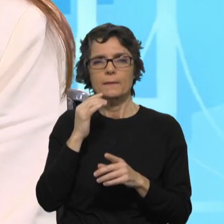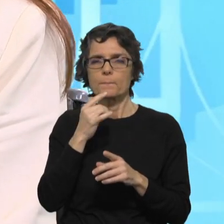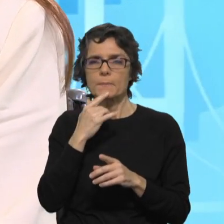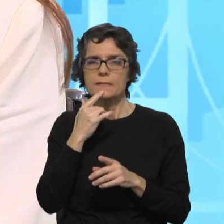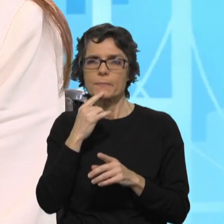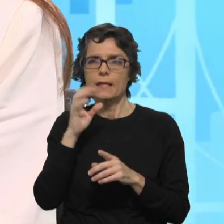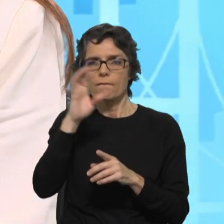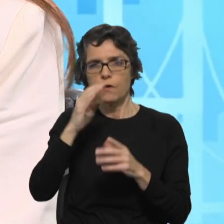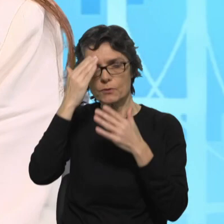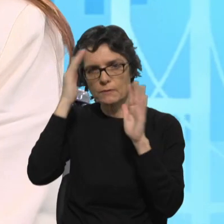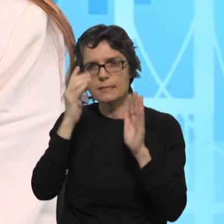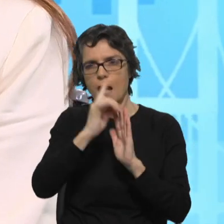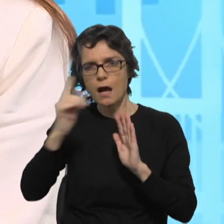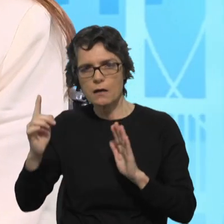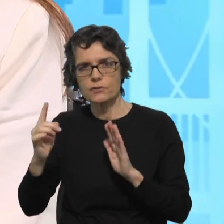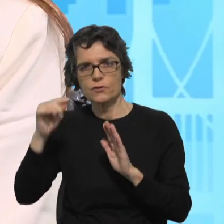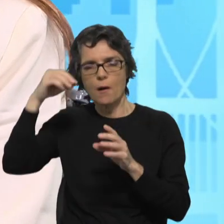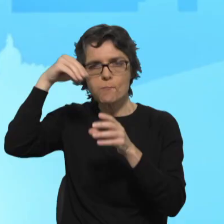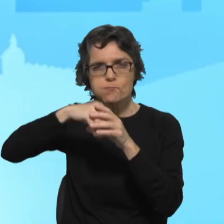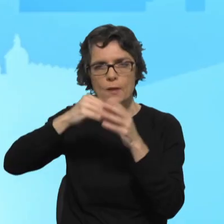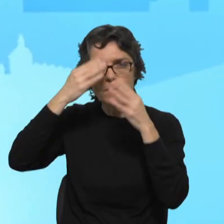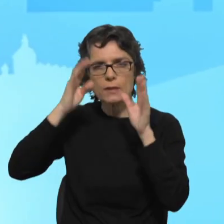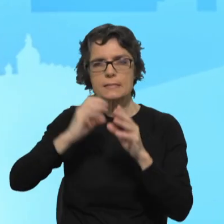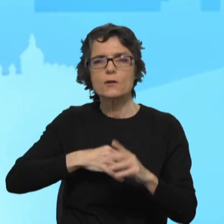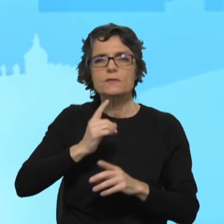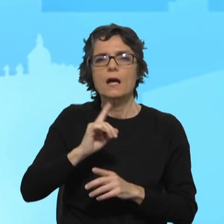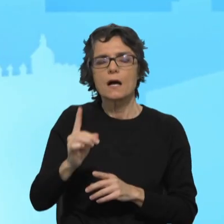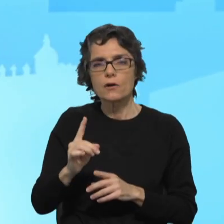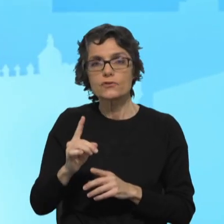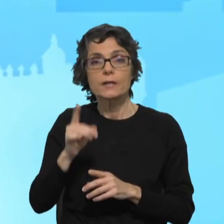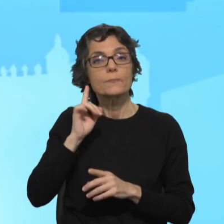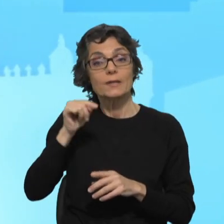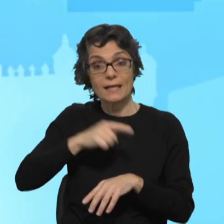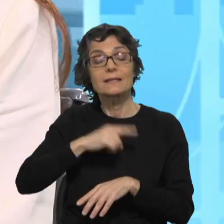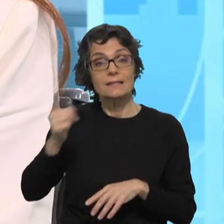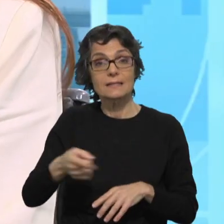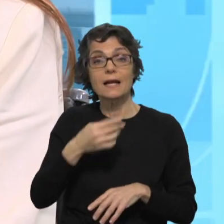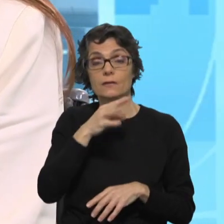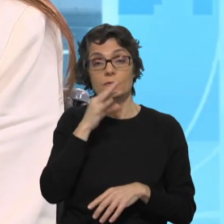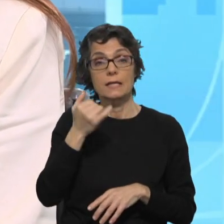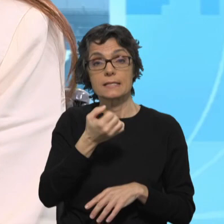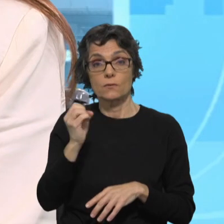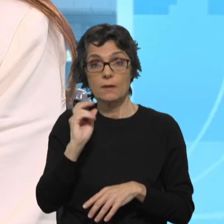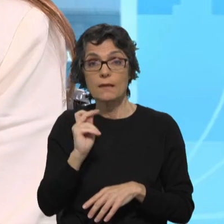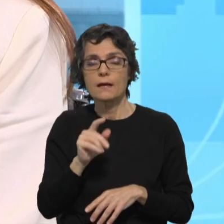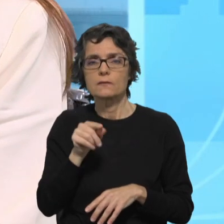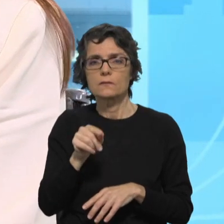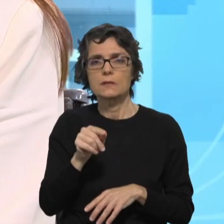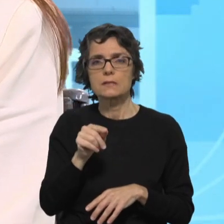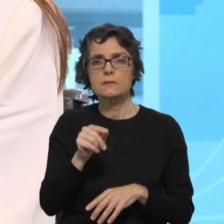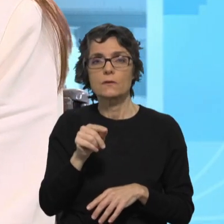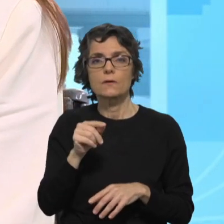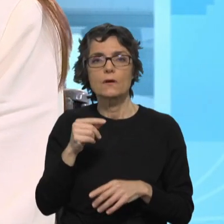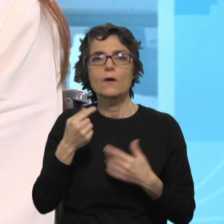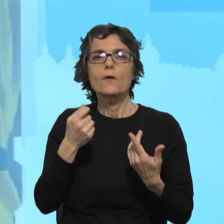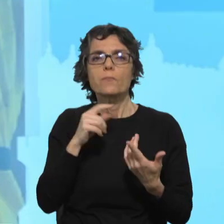uma grande mudança para Portugal, da nossa democracia. Por isso vejo que isto pode ser uma grande oportunidade. Pode ser um passo